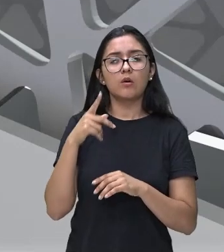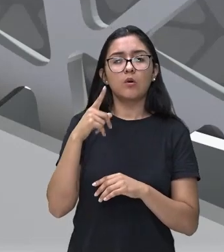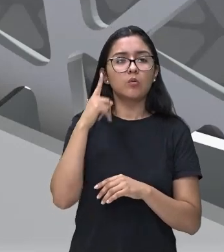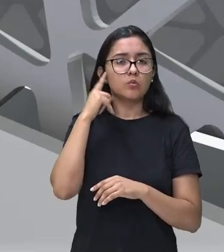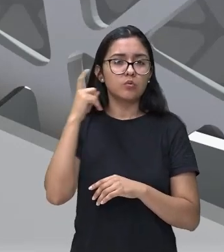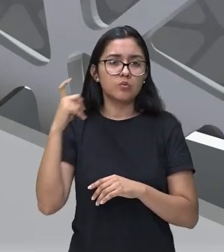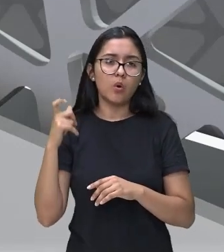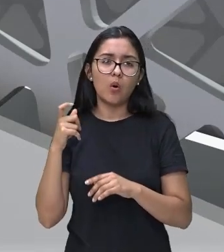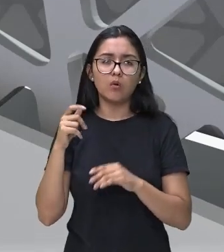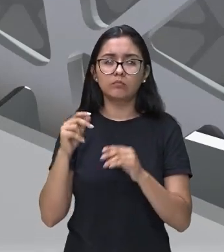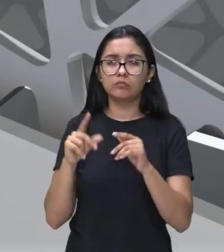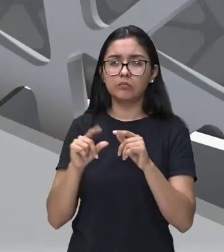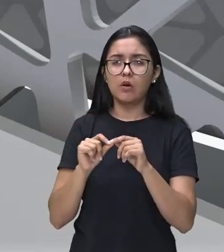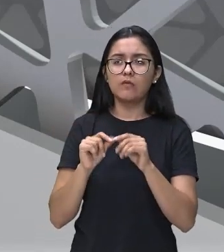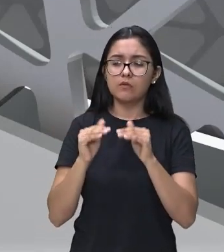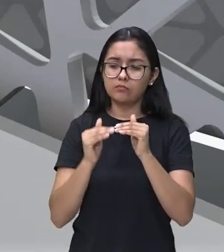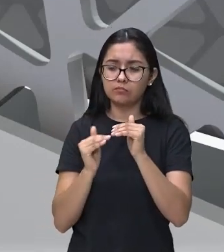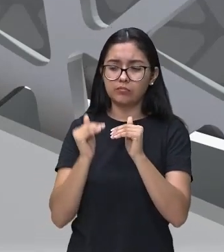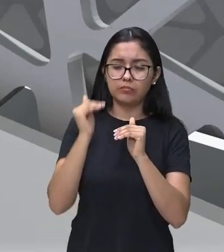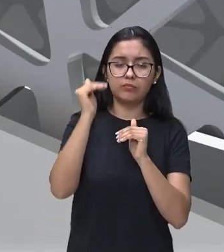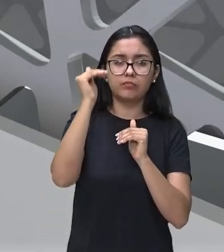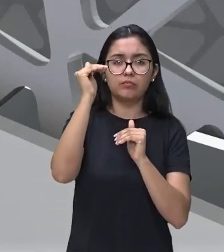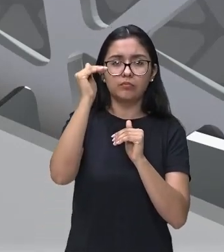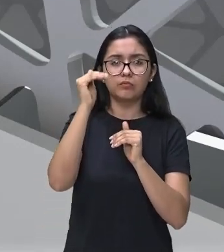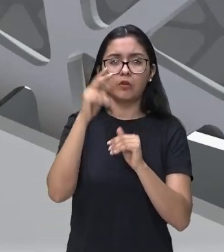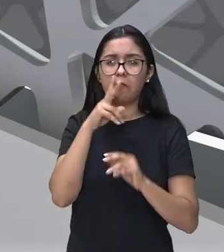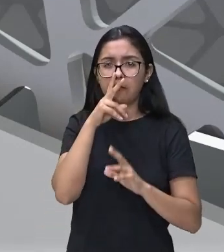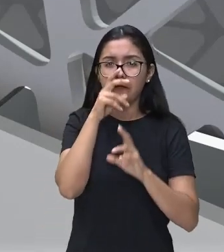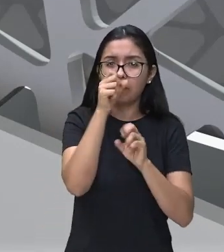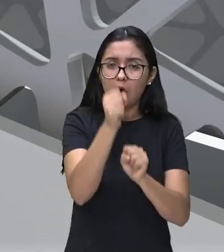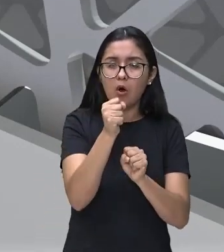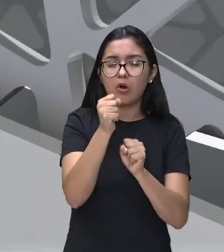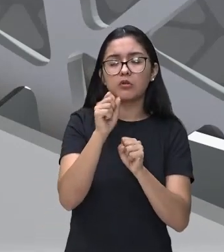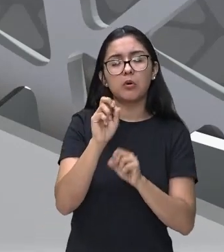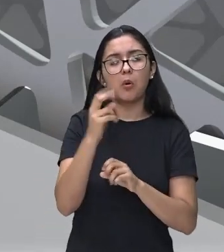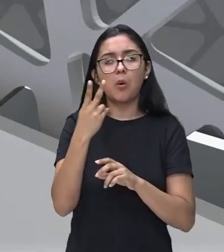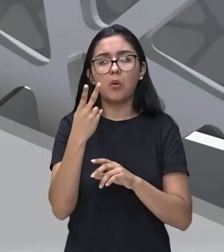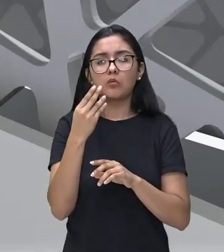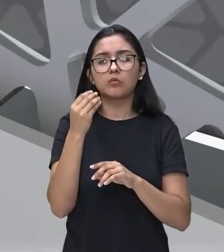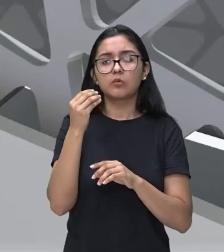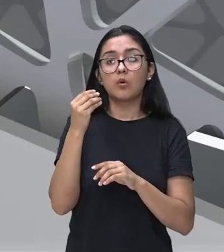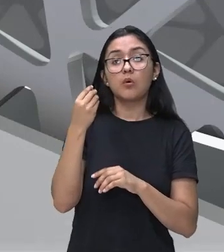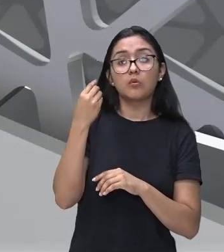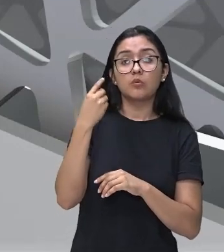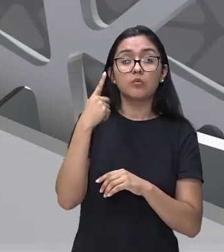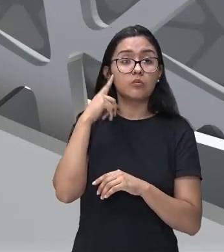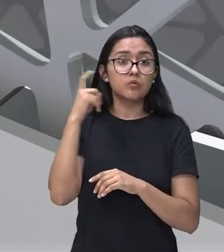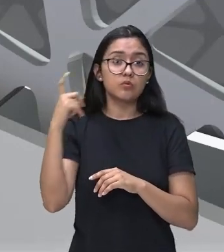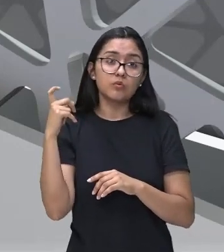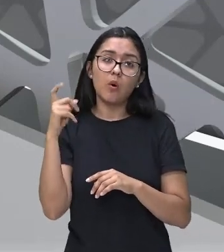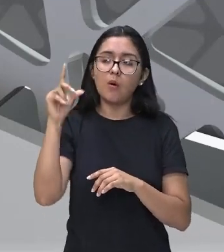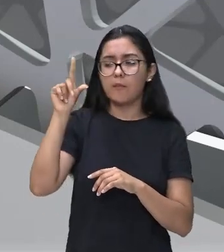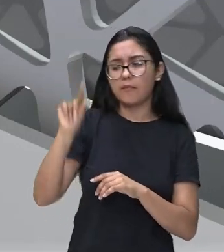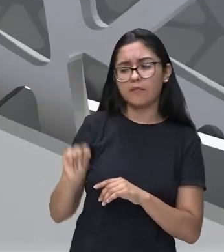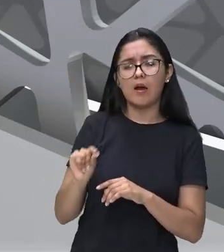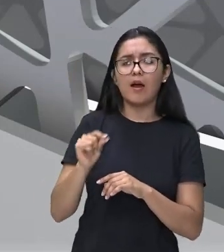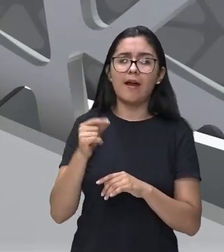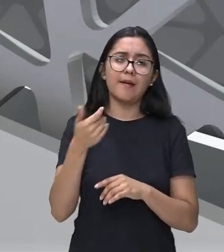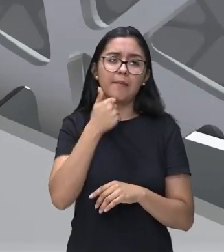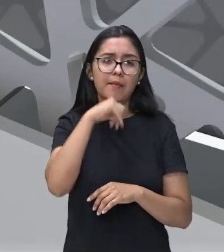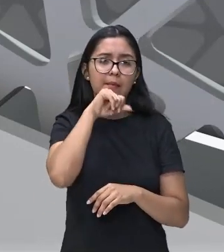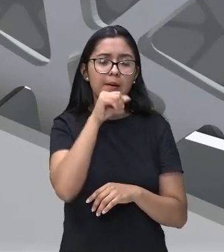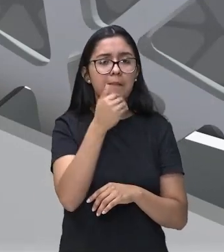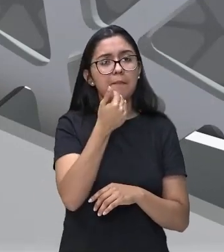intensidade. Ou seja, sons fortes e sons fracos. Aí, sempre a mãe de vocês, abaixa esse